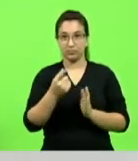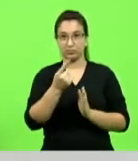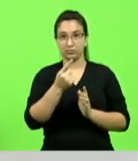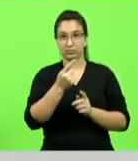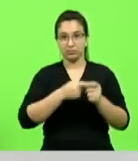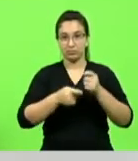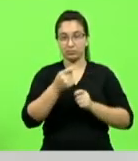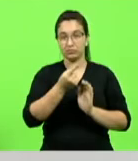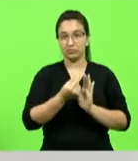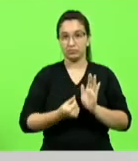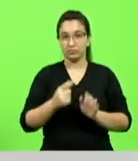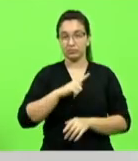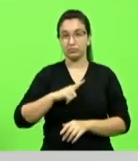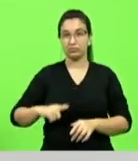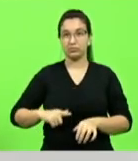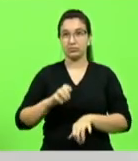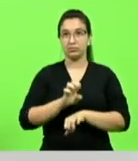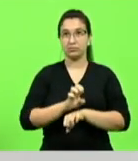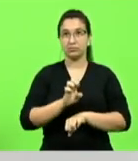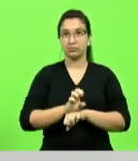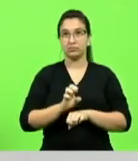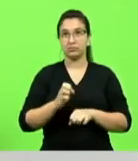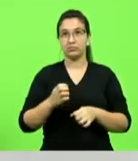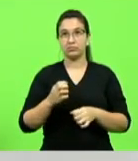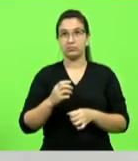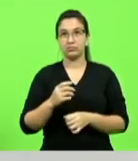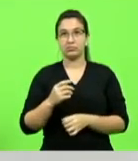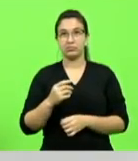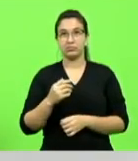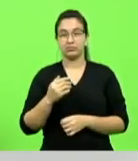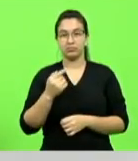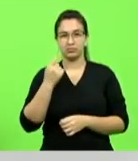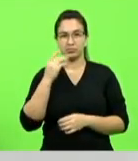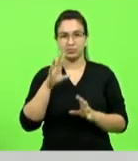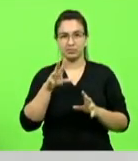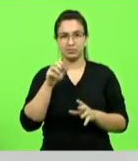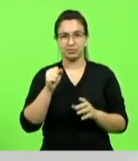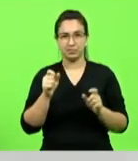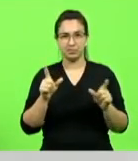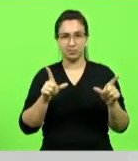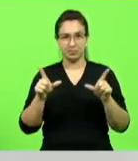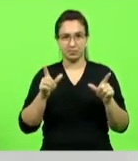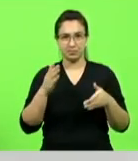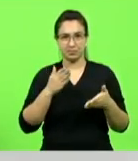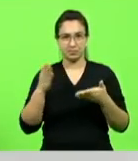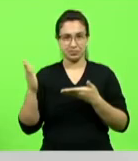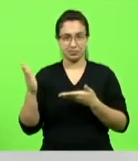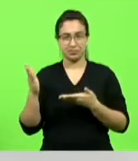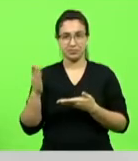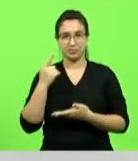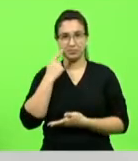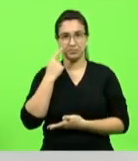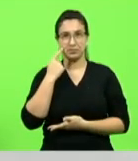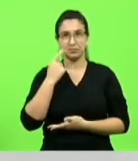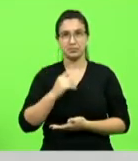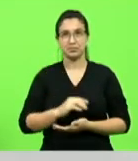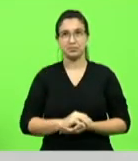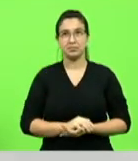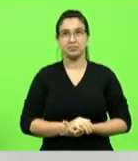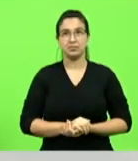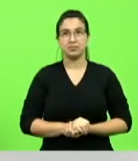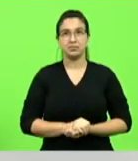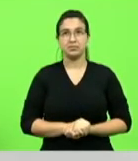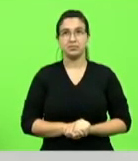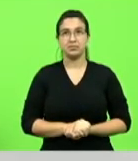do governo do estado de Santa Catarina eu peguei um pequeno trechinho da fala dele ali gostaria que vocês assistissem com